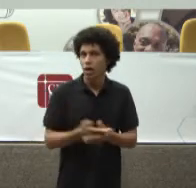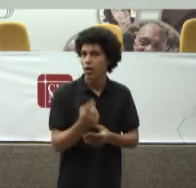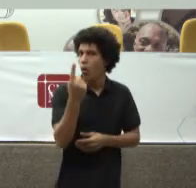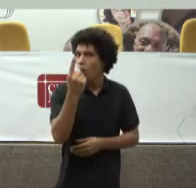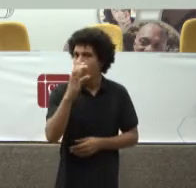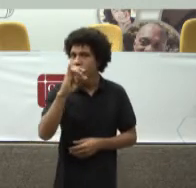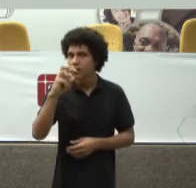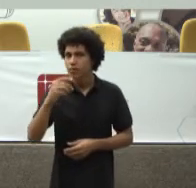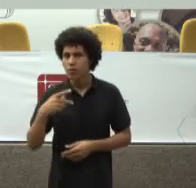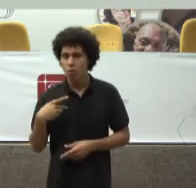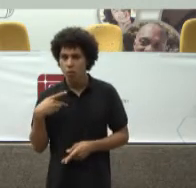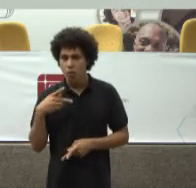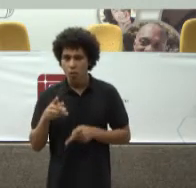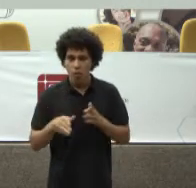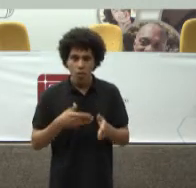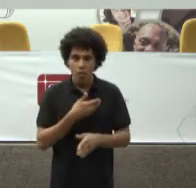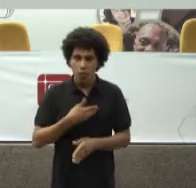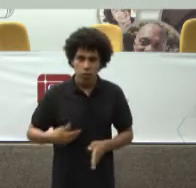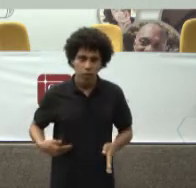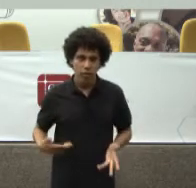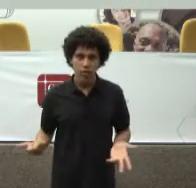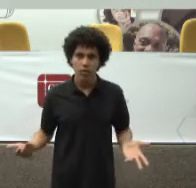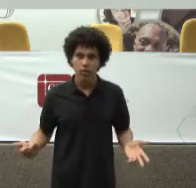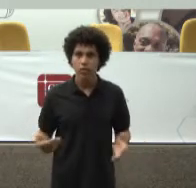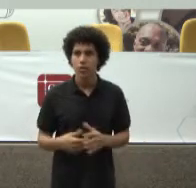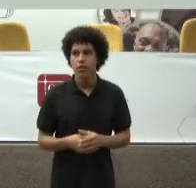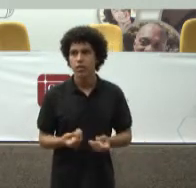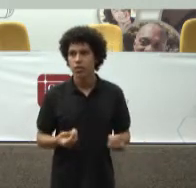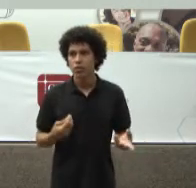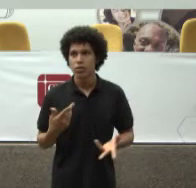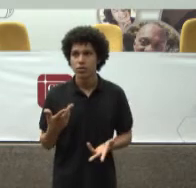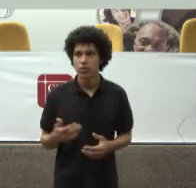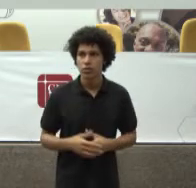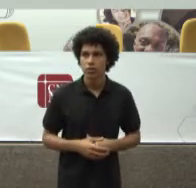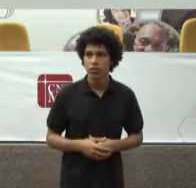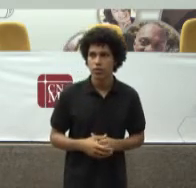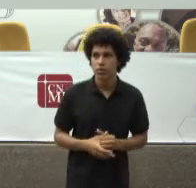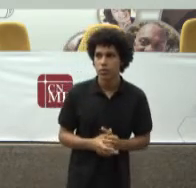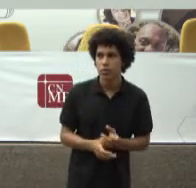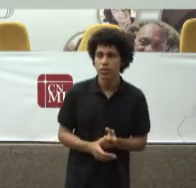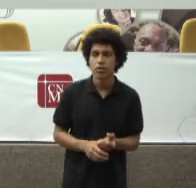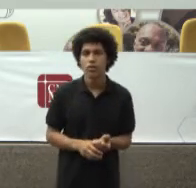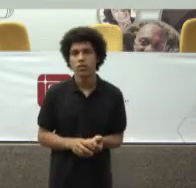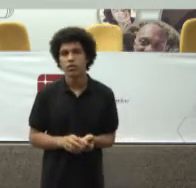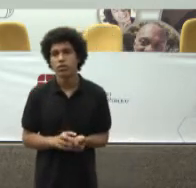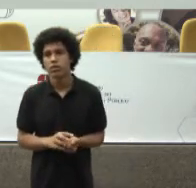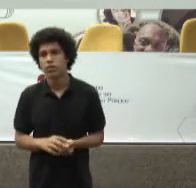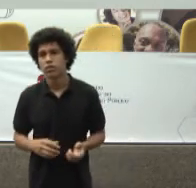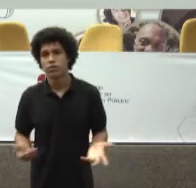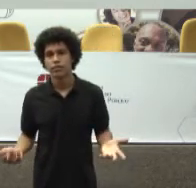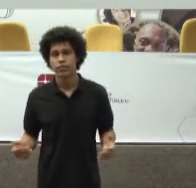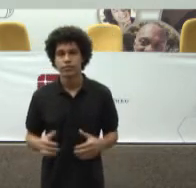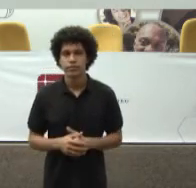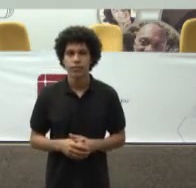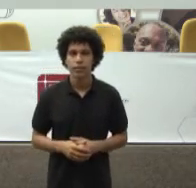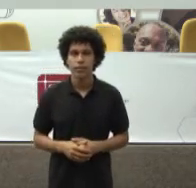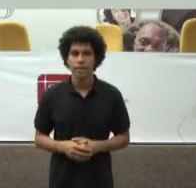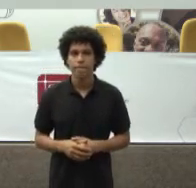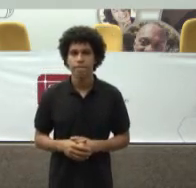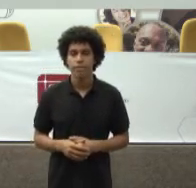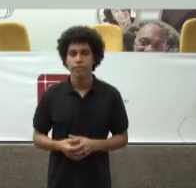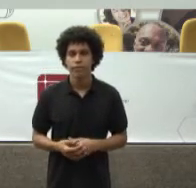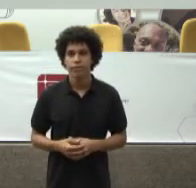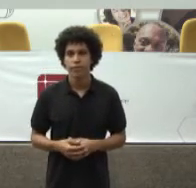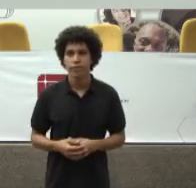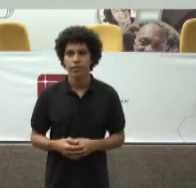Ministério Porque o Ministério O Ministério tem várias doenças Uma é sempre dizer Que o outro é vagabundo Eu só trabalho pra caramba Mas o outro não vale nada E eu achava